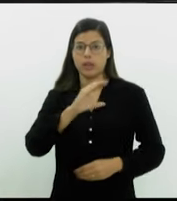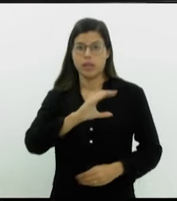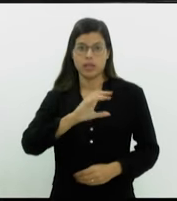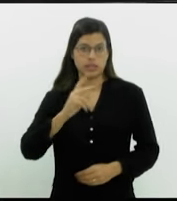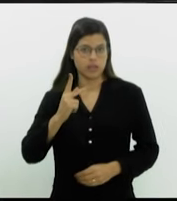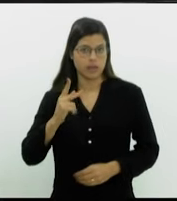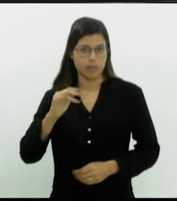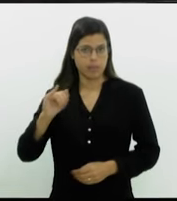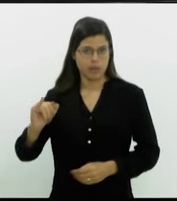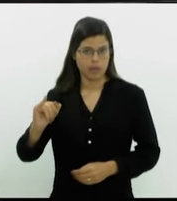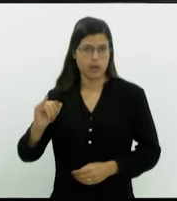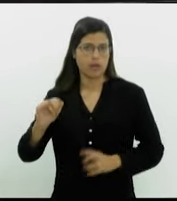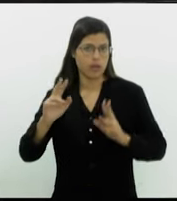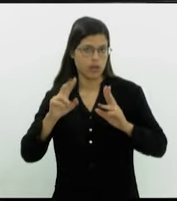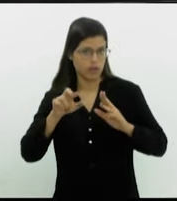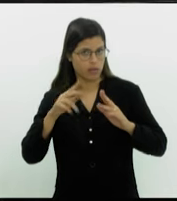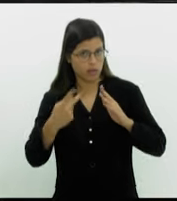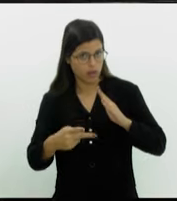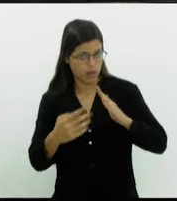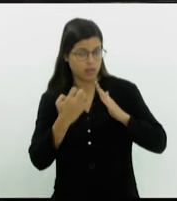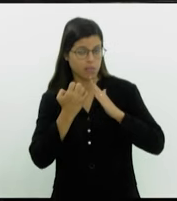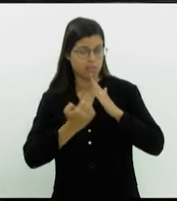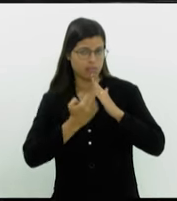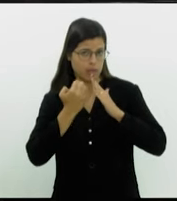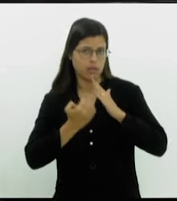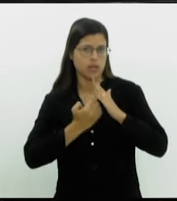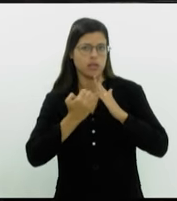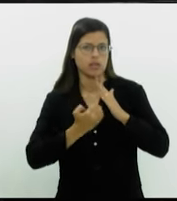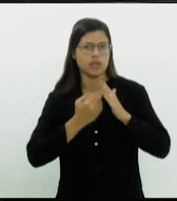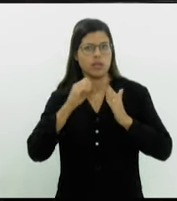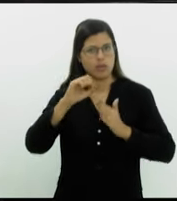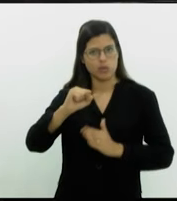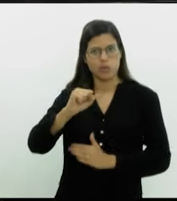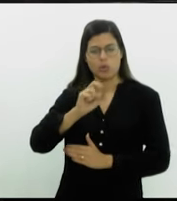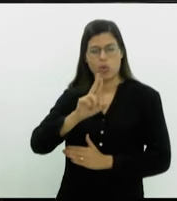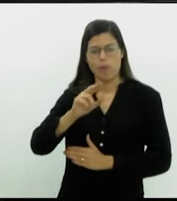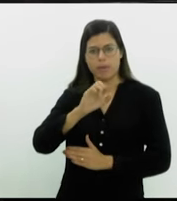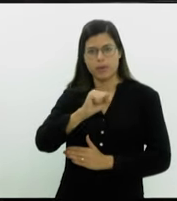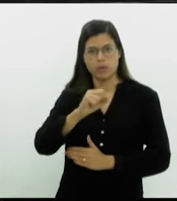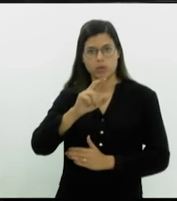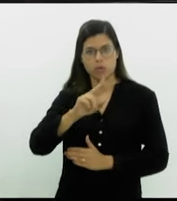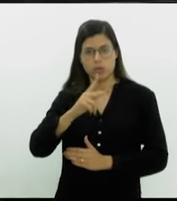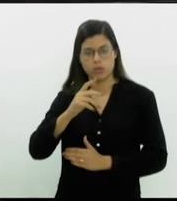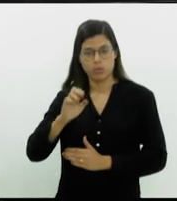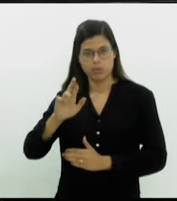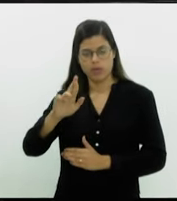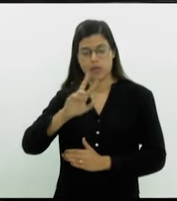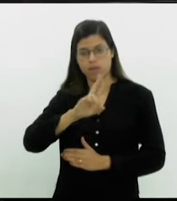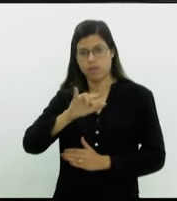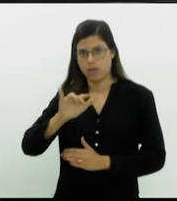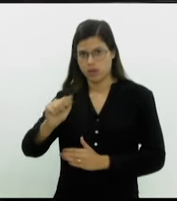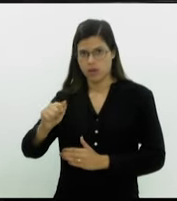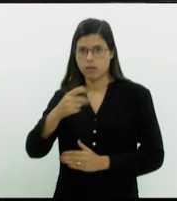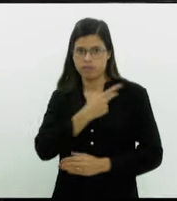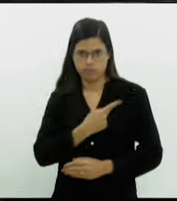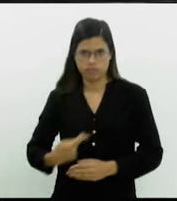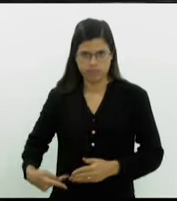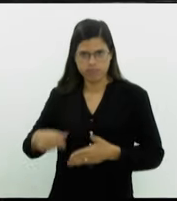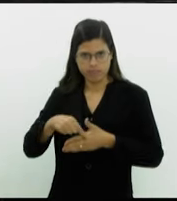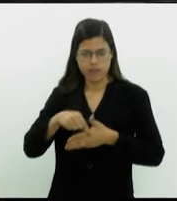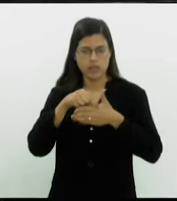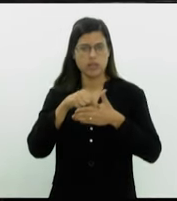da Supervia, que vossa excelência presidiu. Naquela